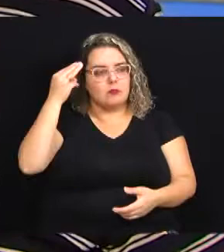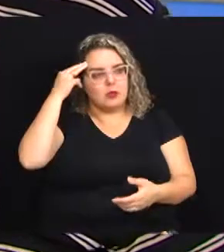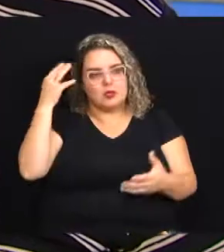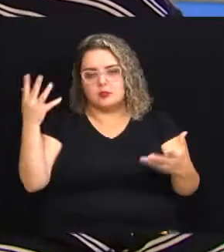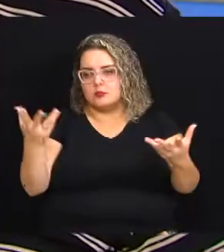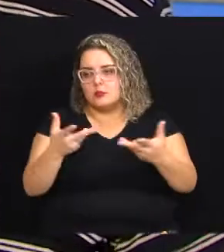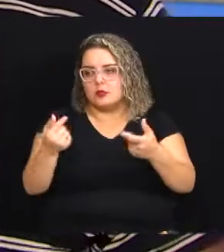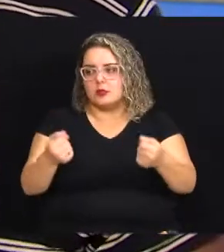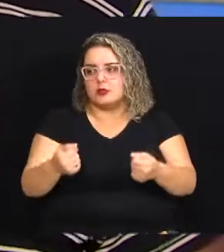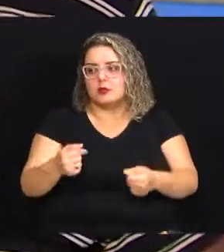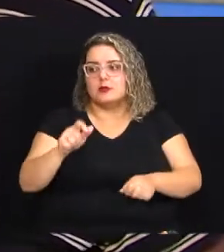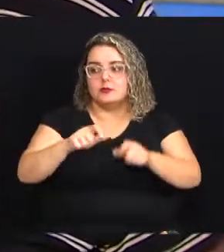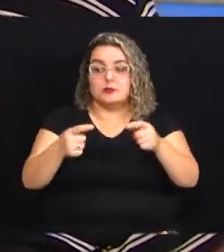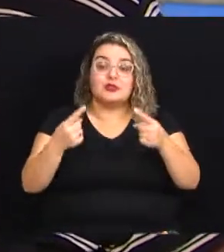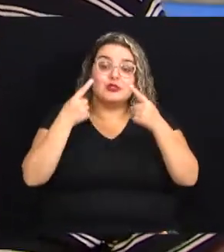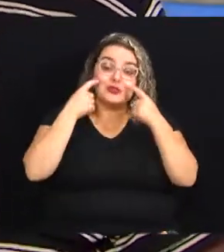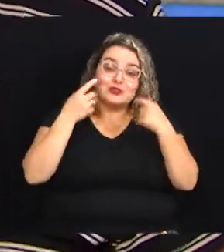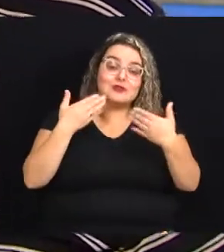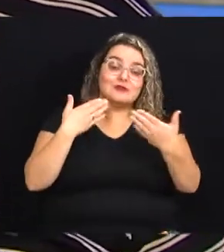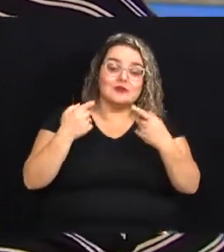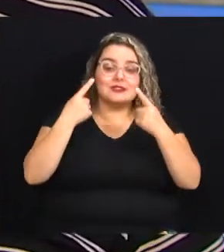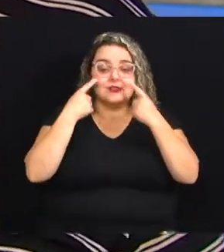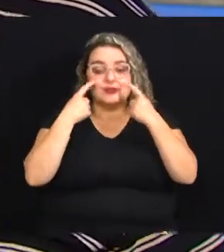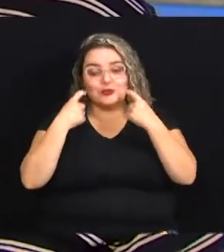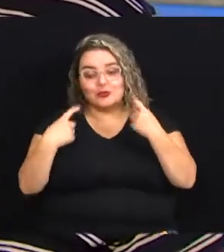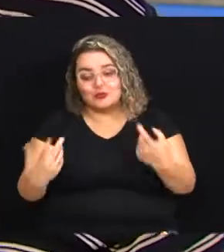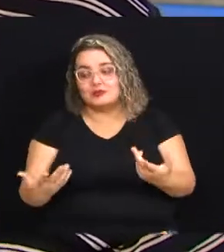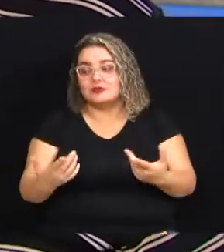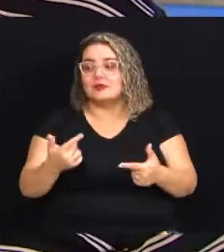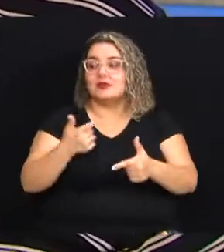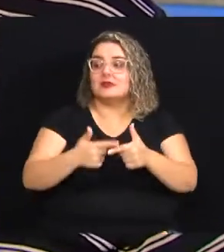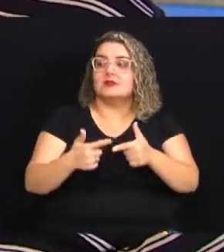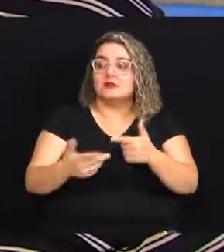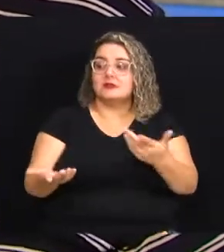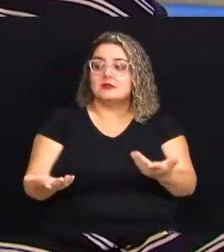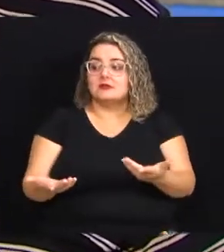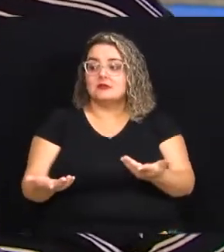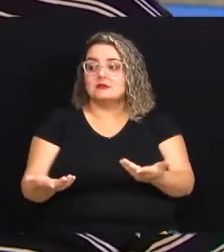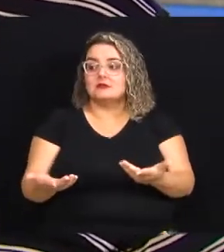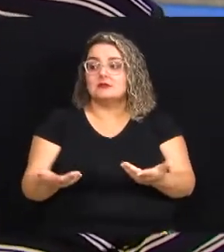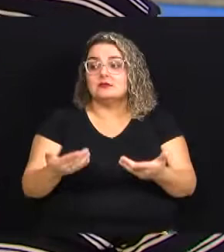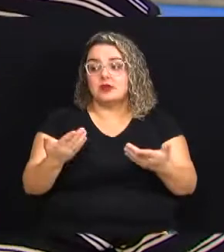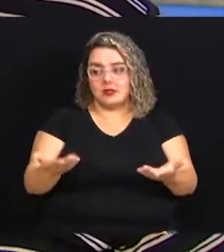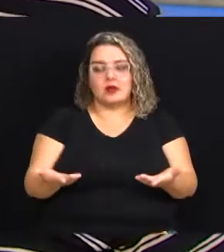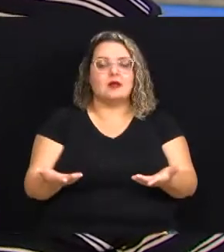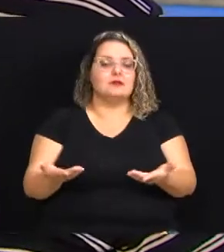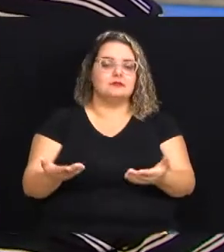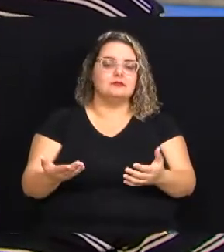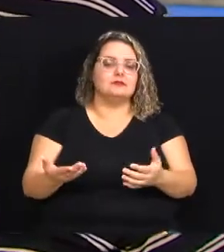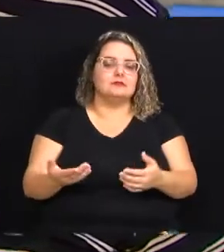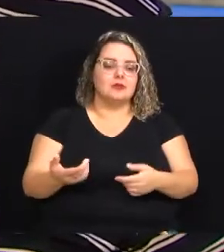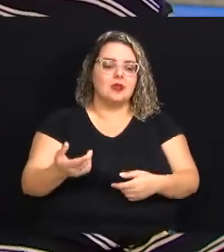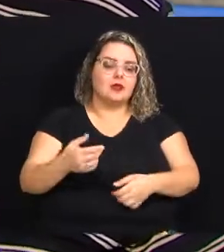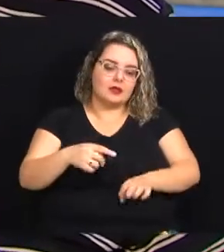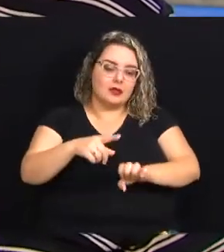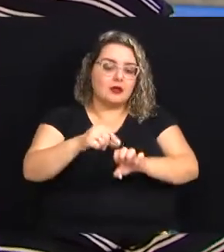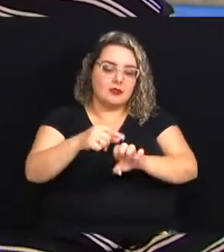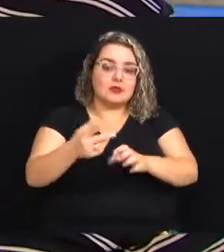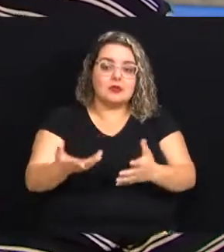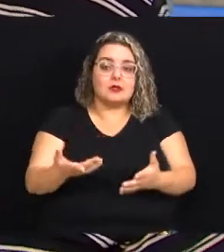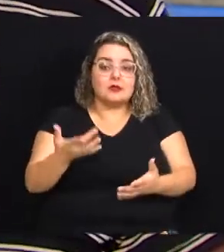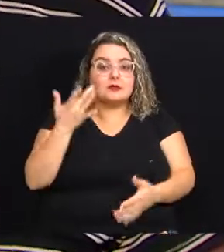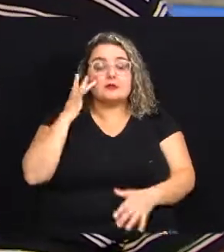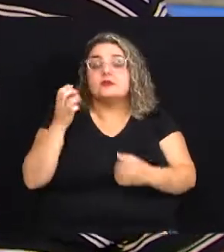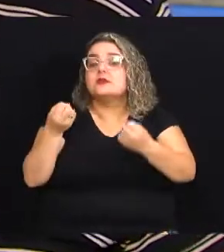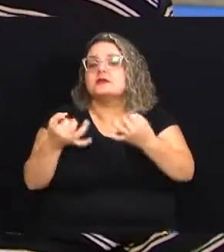entendeu? e às vezes tem pessoas até que choram né? conversa com a gente tá algum problema tal então é assim é um negócio mas é assim